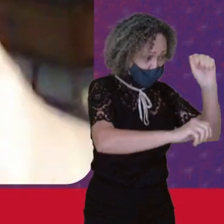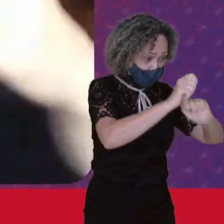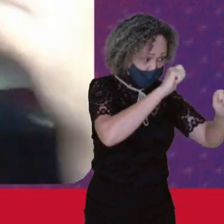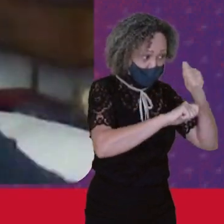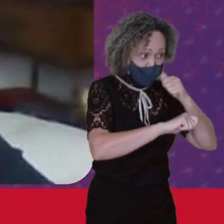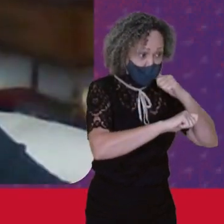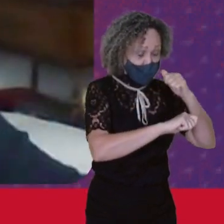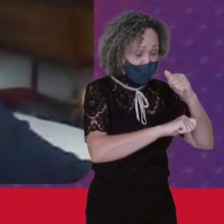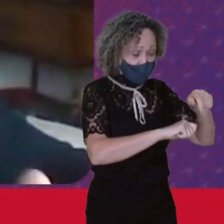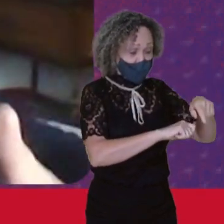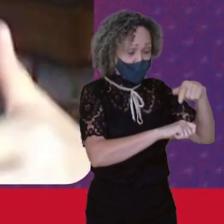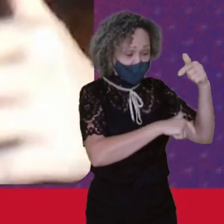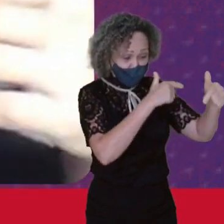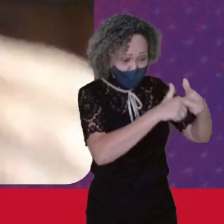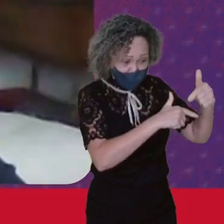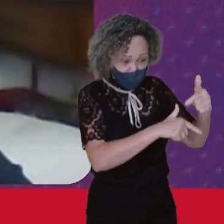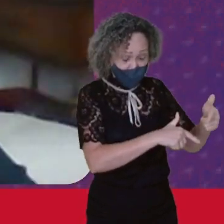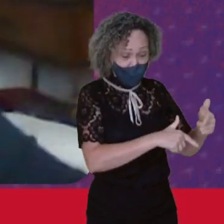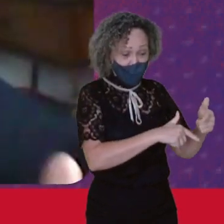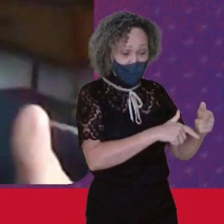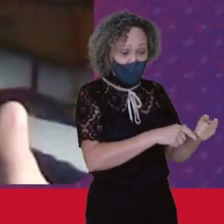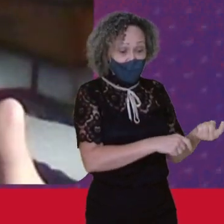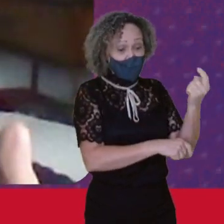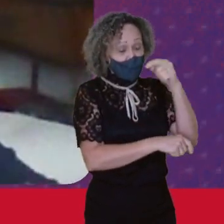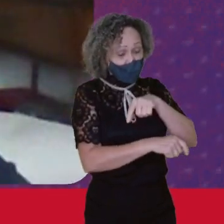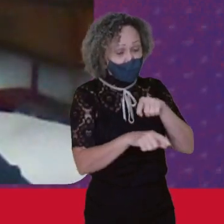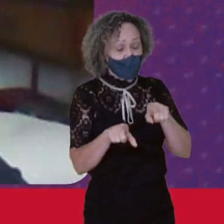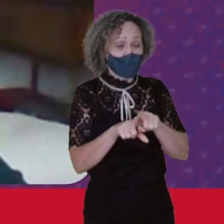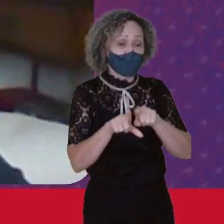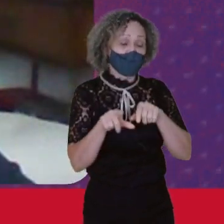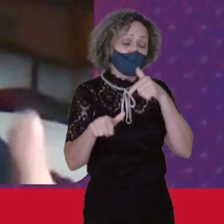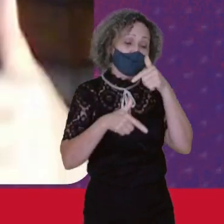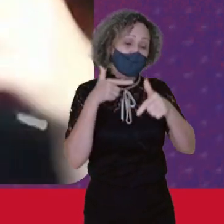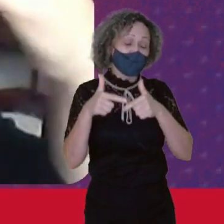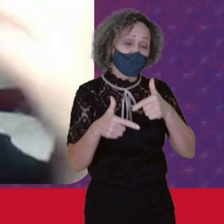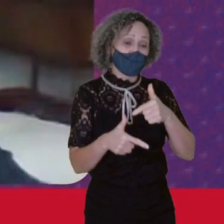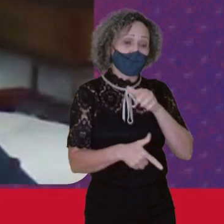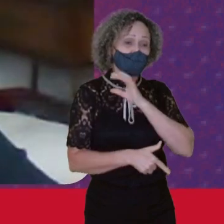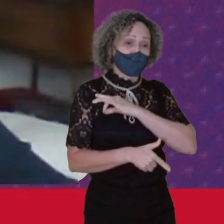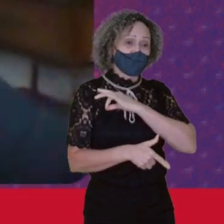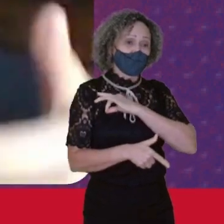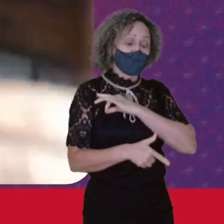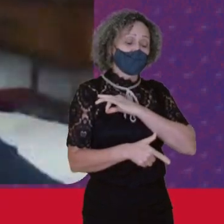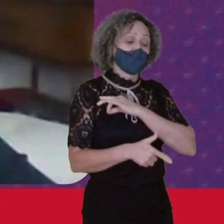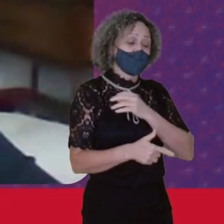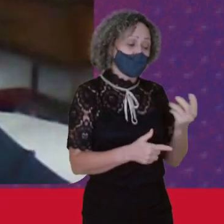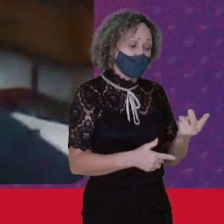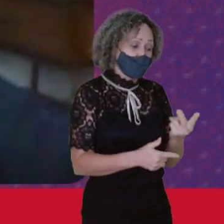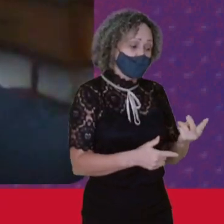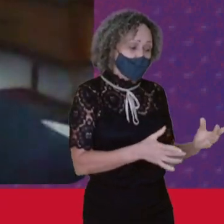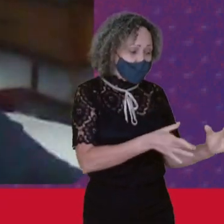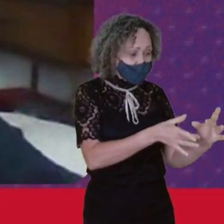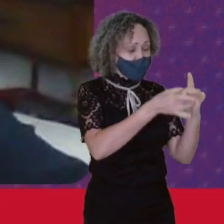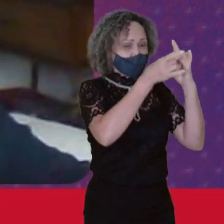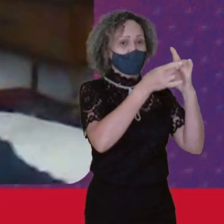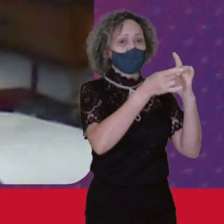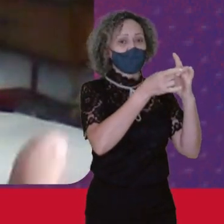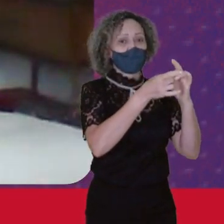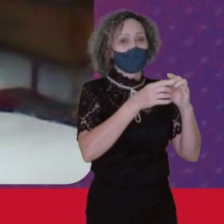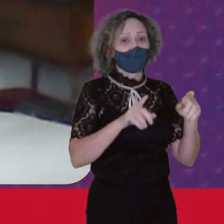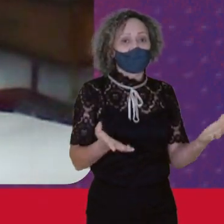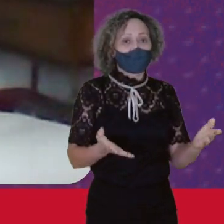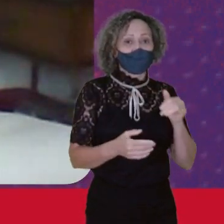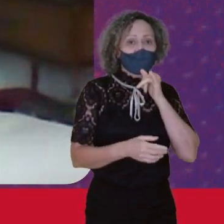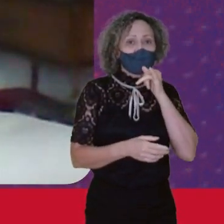forma Como o Estado As políticas Públicas A sociedade Incorporam Deveres Inclusive Em relação